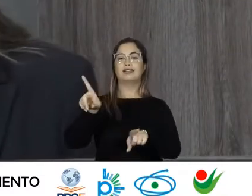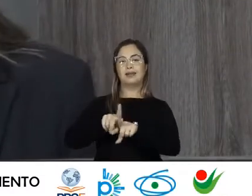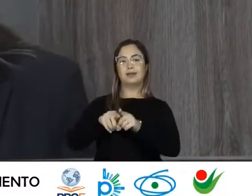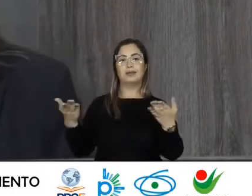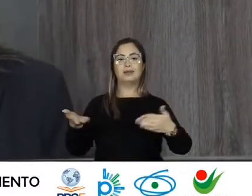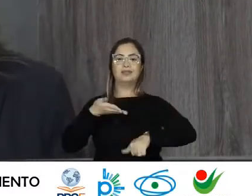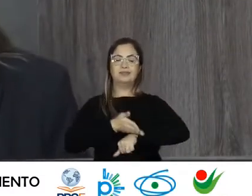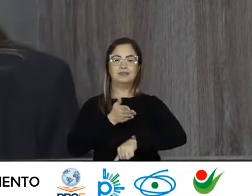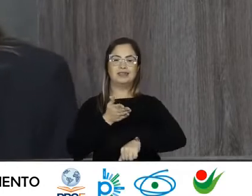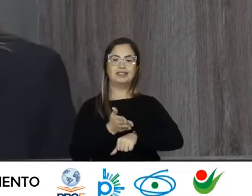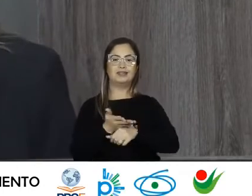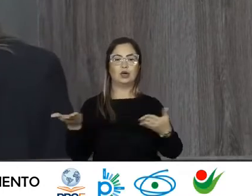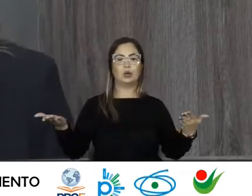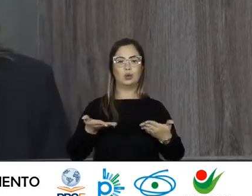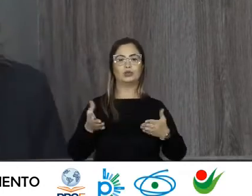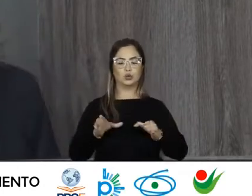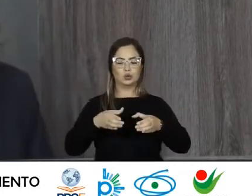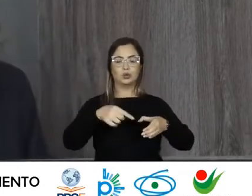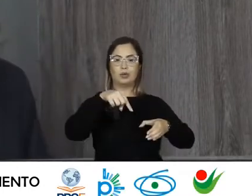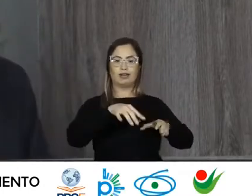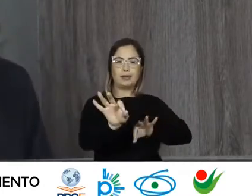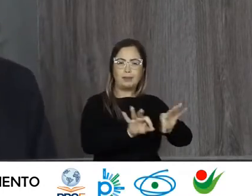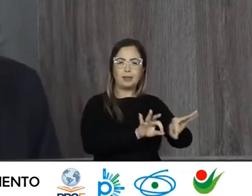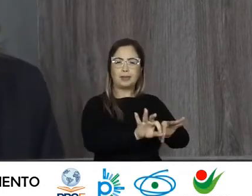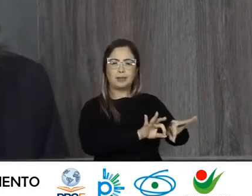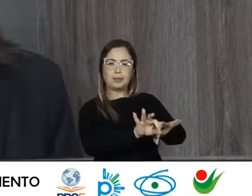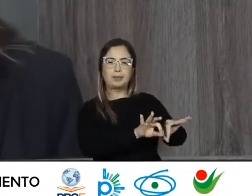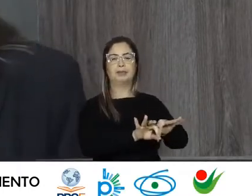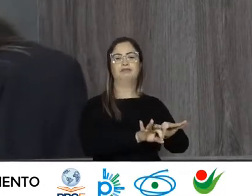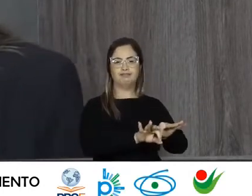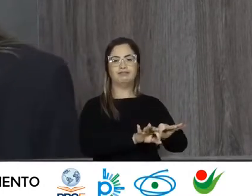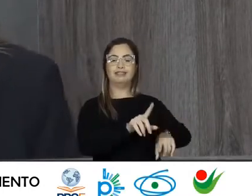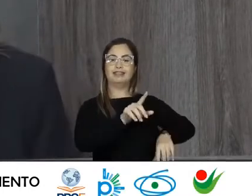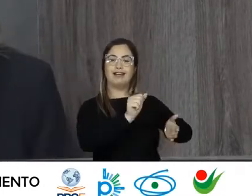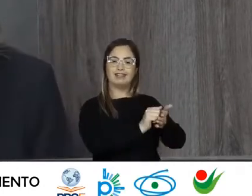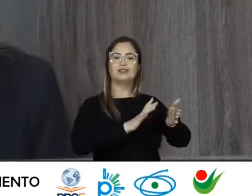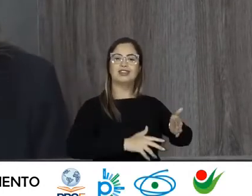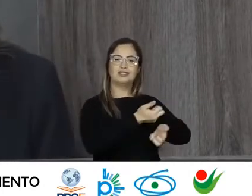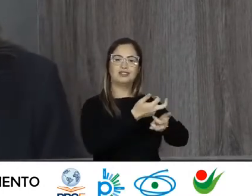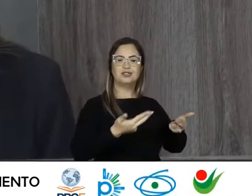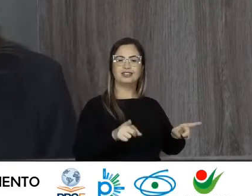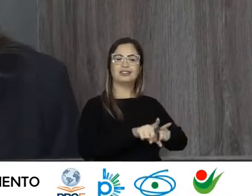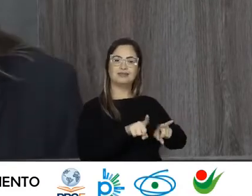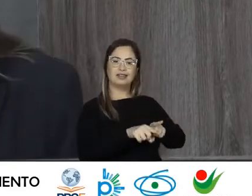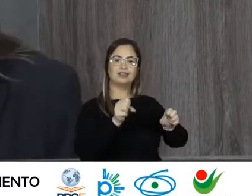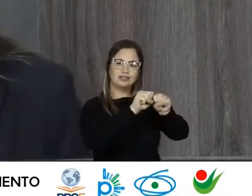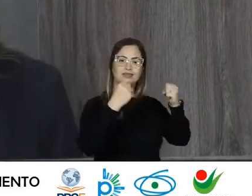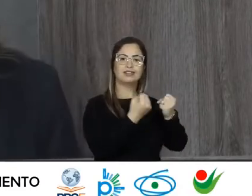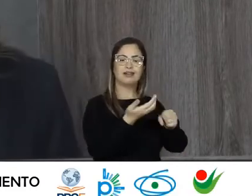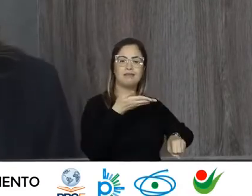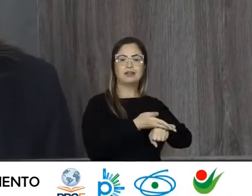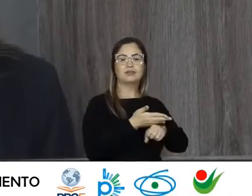Participam Desta comissão De organização E de atividades Aqui também Do seminário Nesse